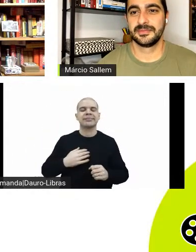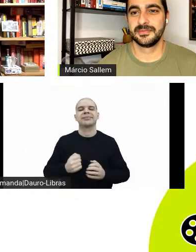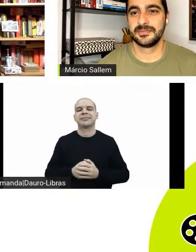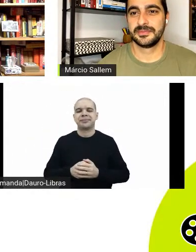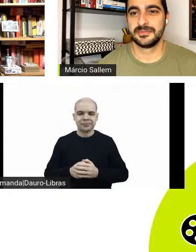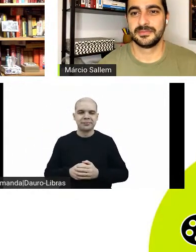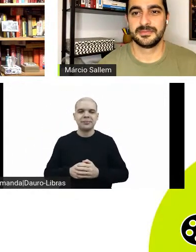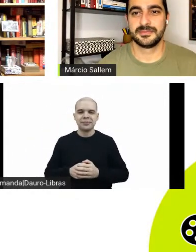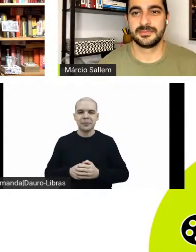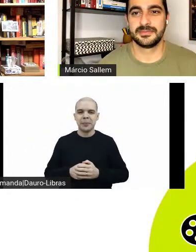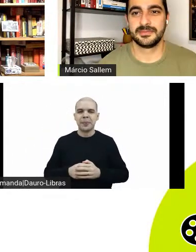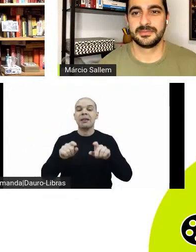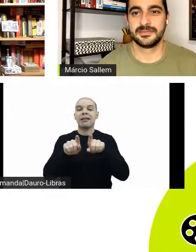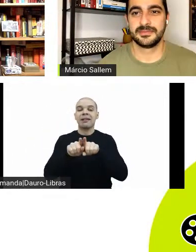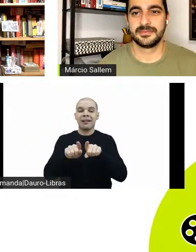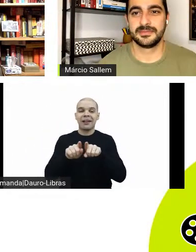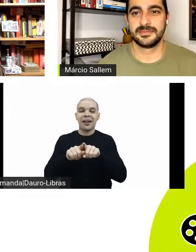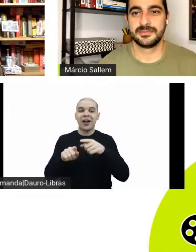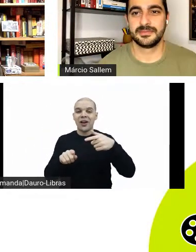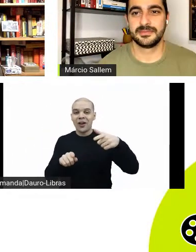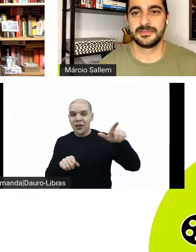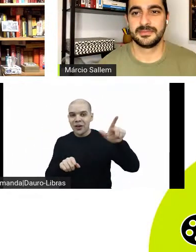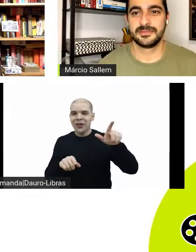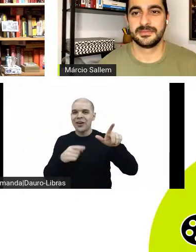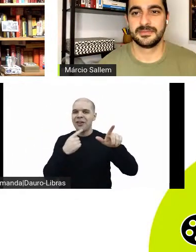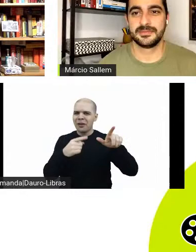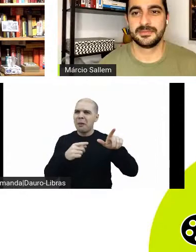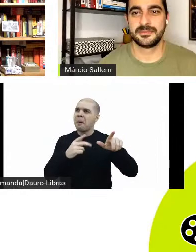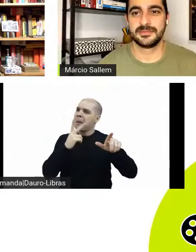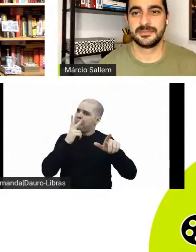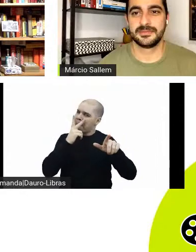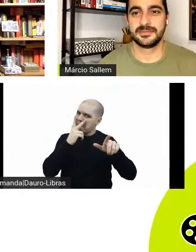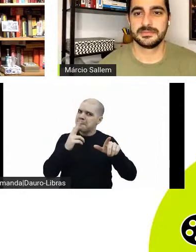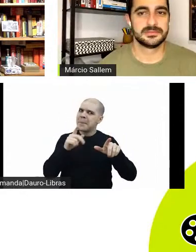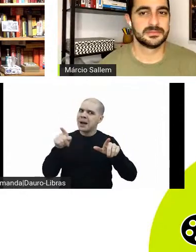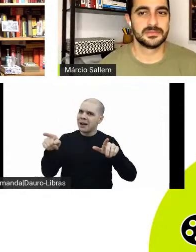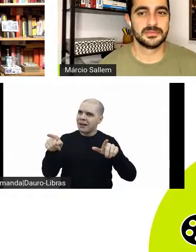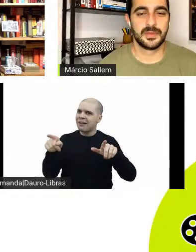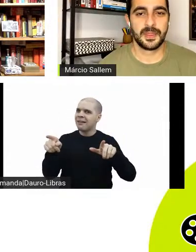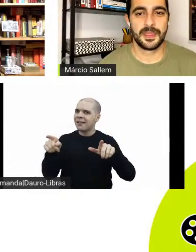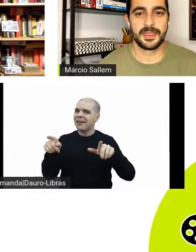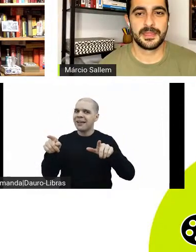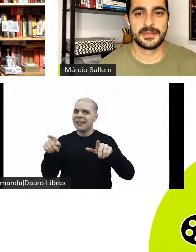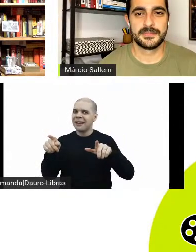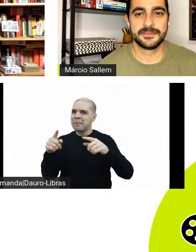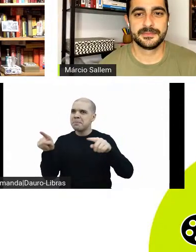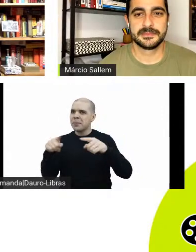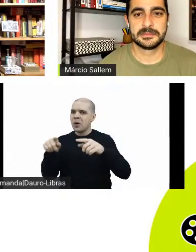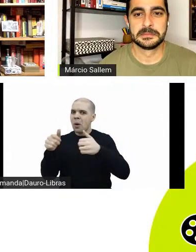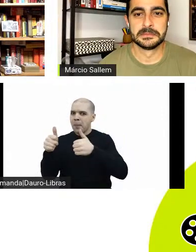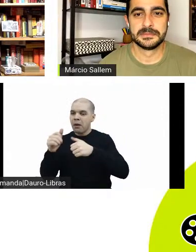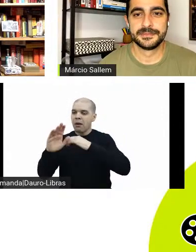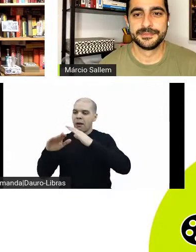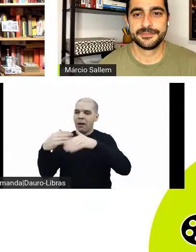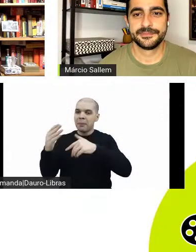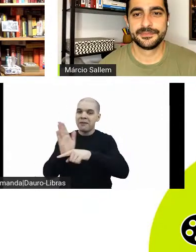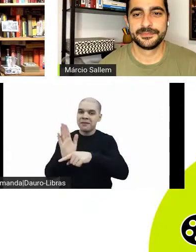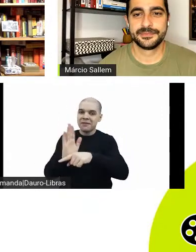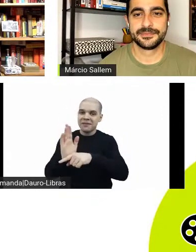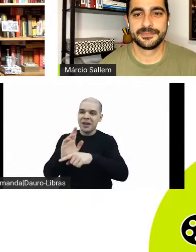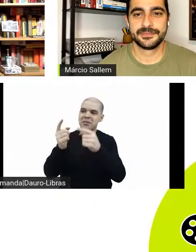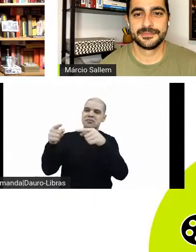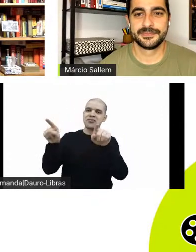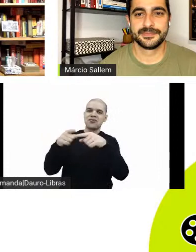falando também, o Jardel falou também, se transformou no musical Mamma Mia, então a gente vai passando aí de geração em geração, não tem como não